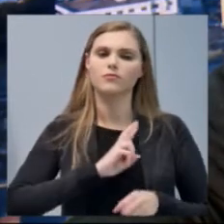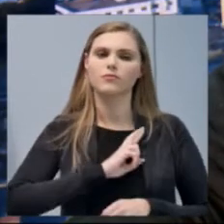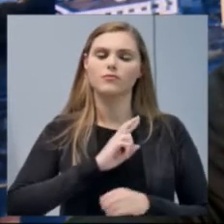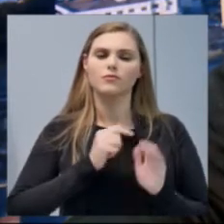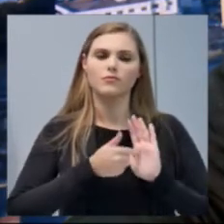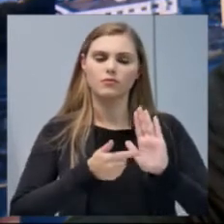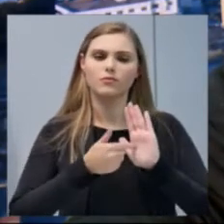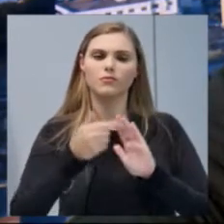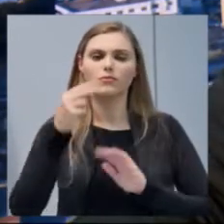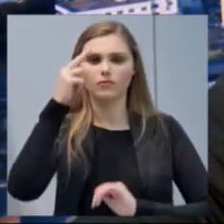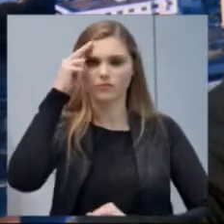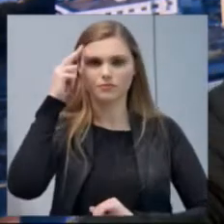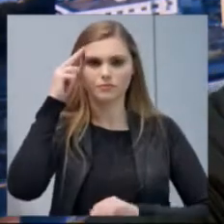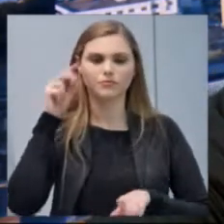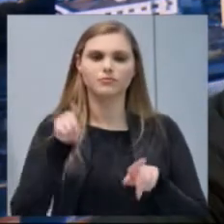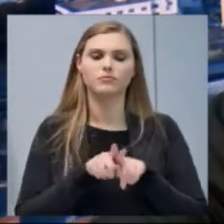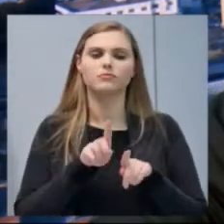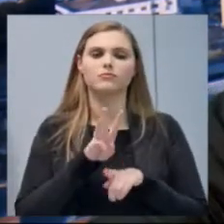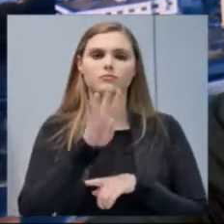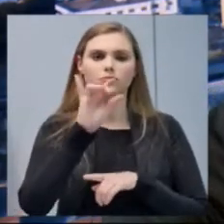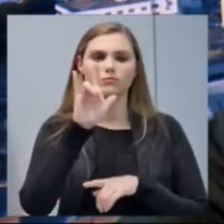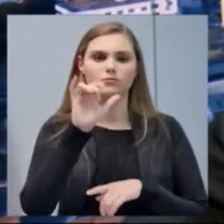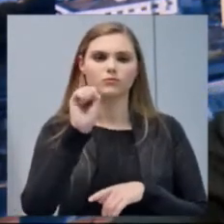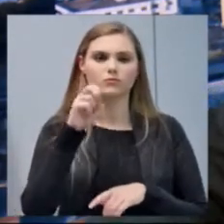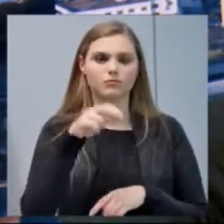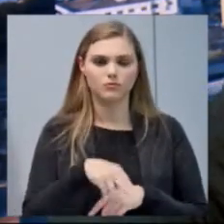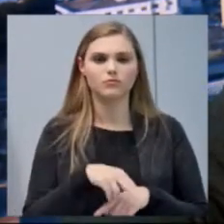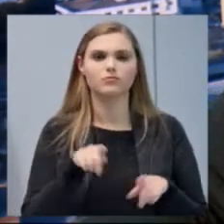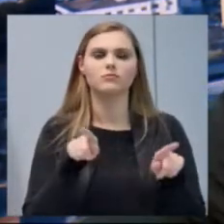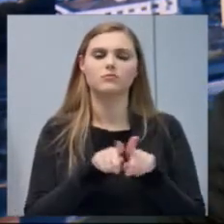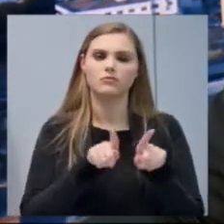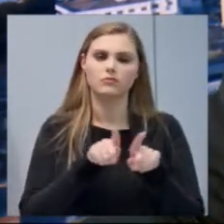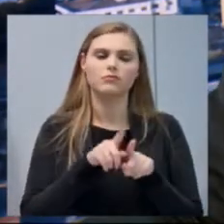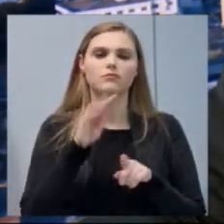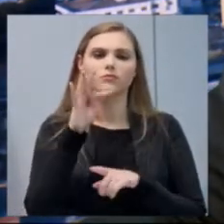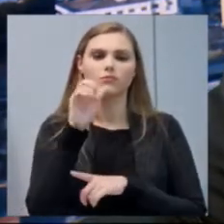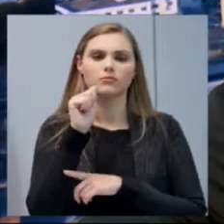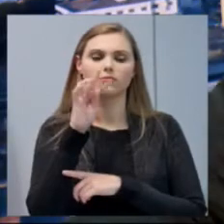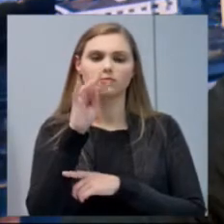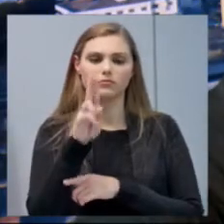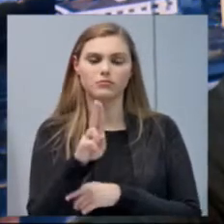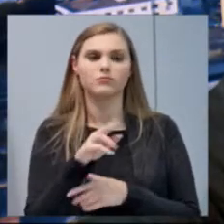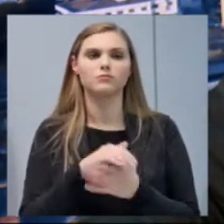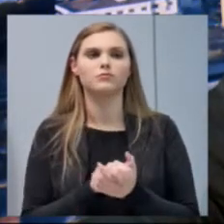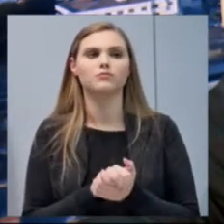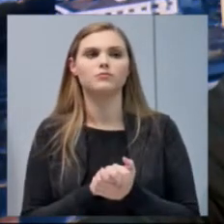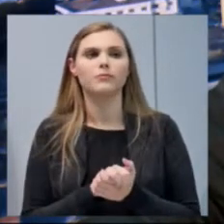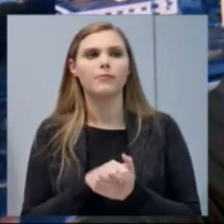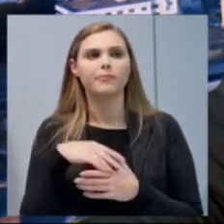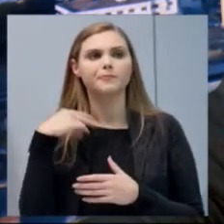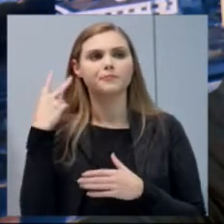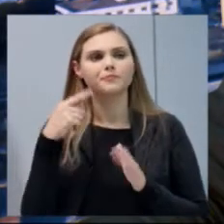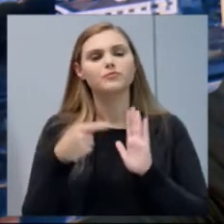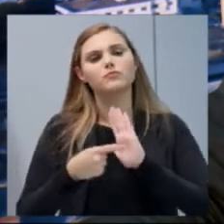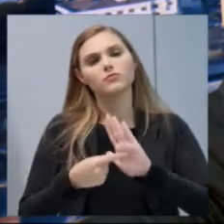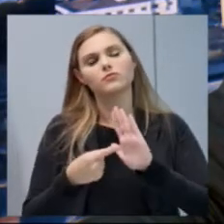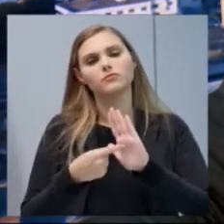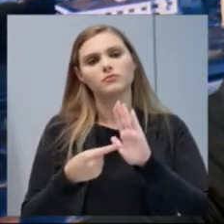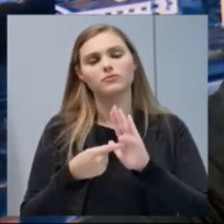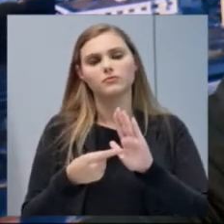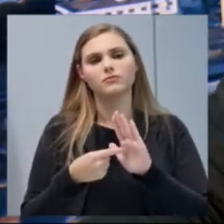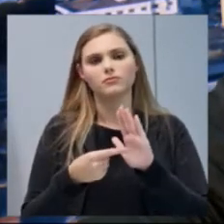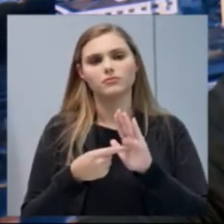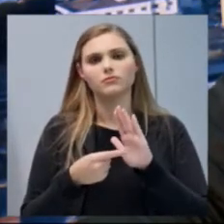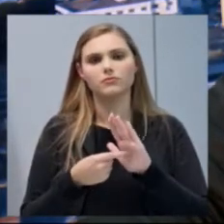Wilson e o João Paulo Menegate, e nós apresentamos uma emenda, incluindo,